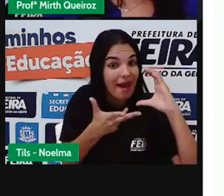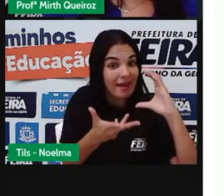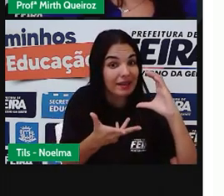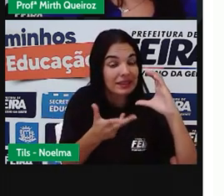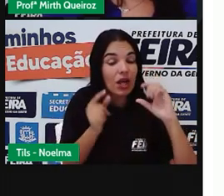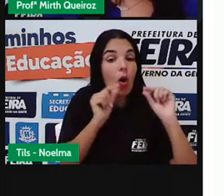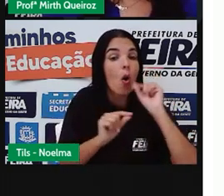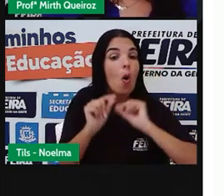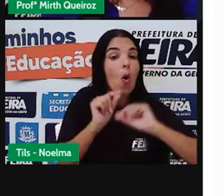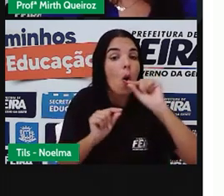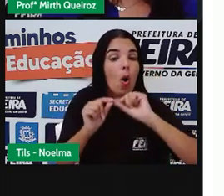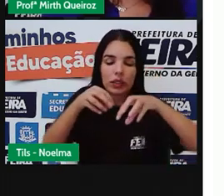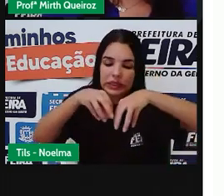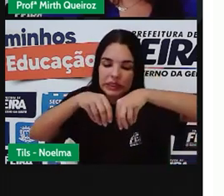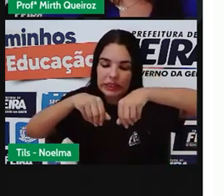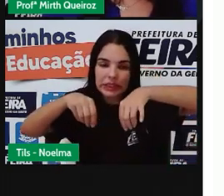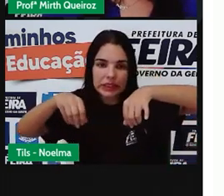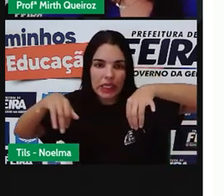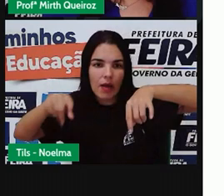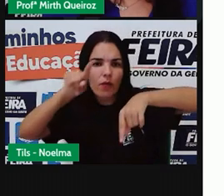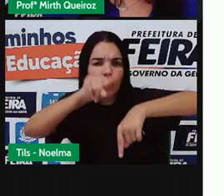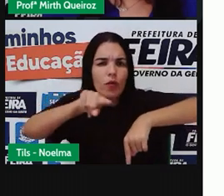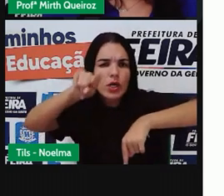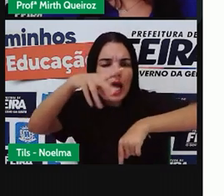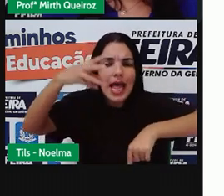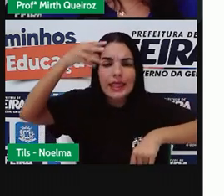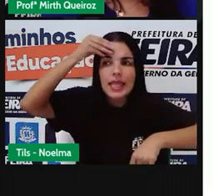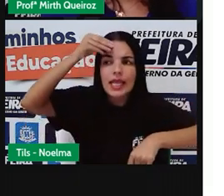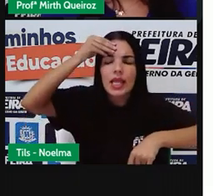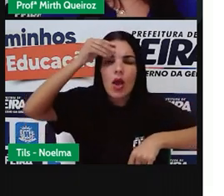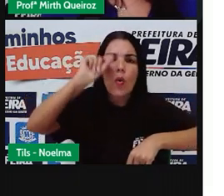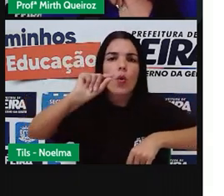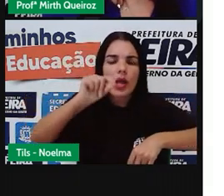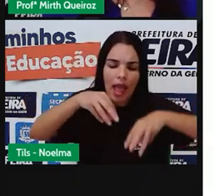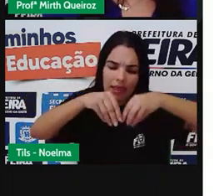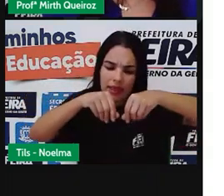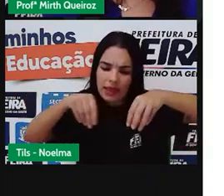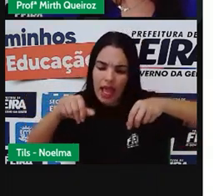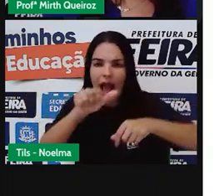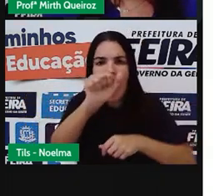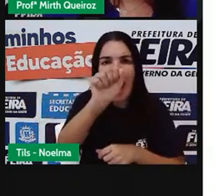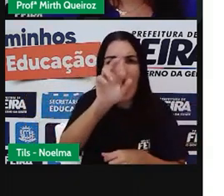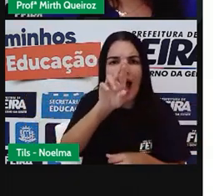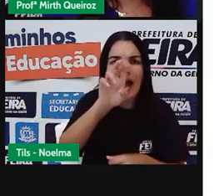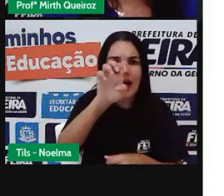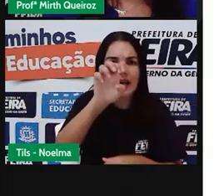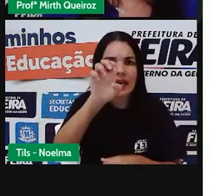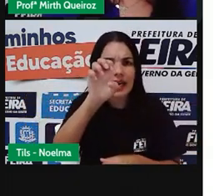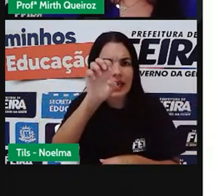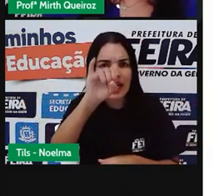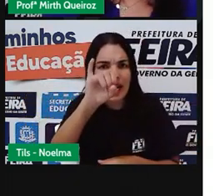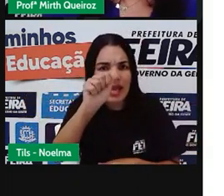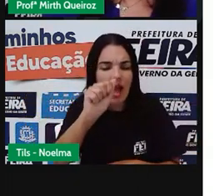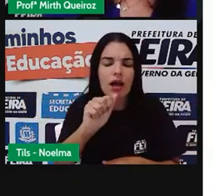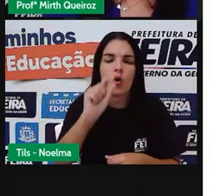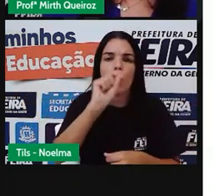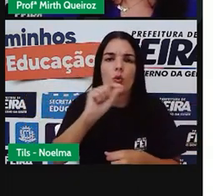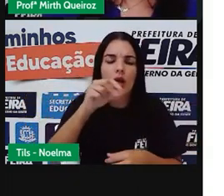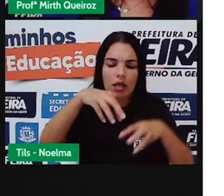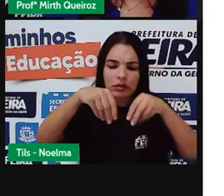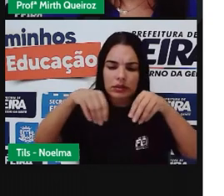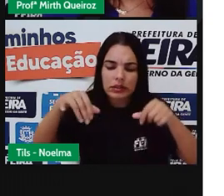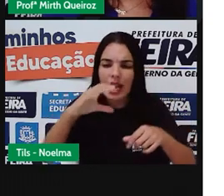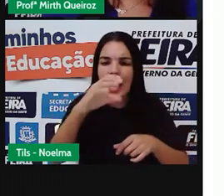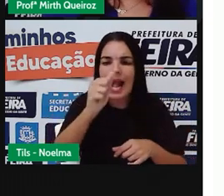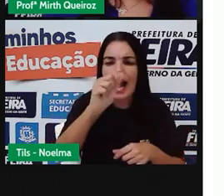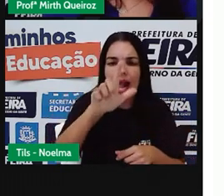sols para vocês entenderem o que é um solo arenoso, o que é um solo argiloso, o que é um solo